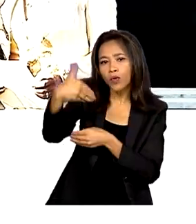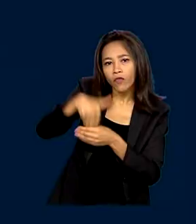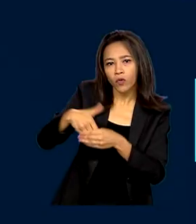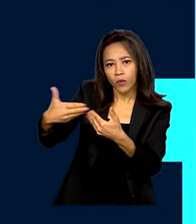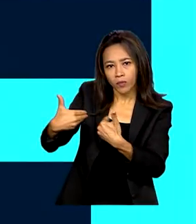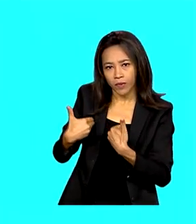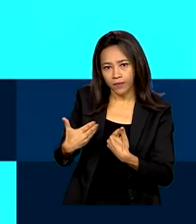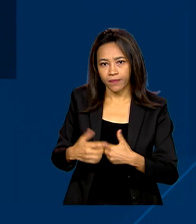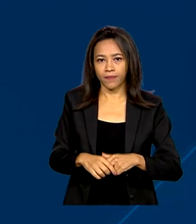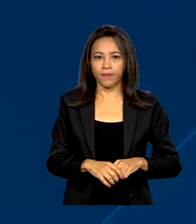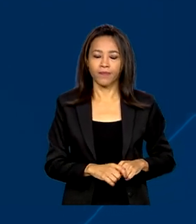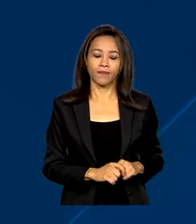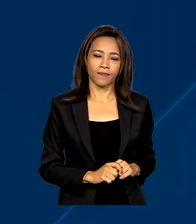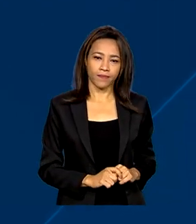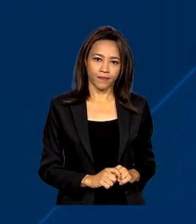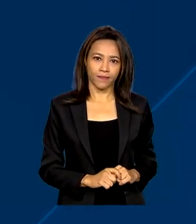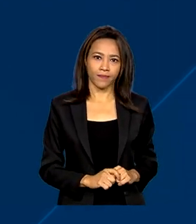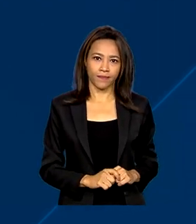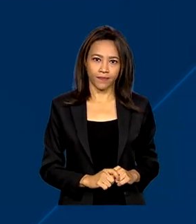mim.